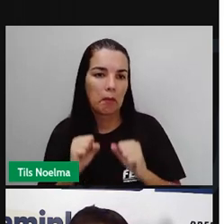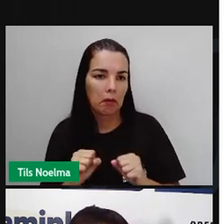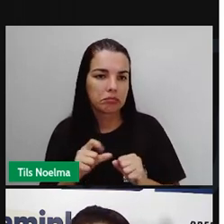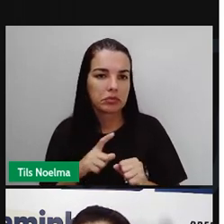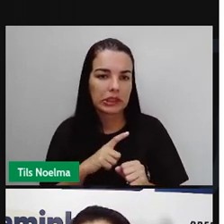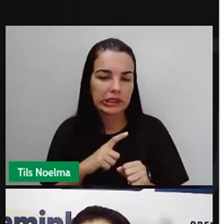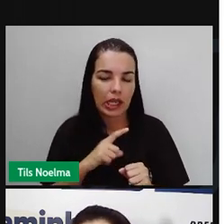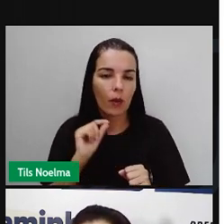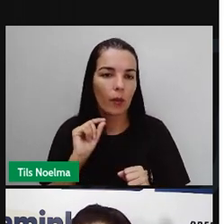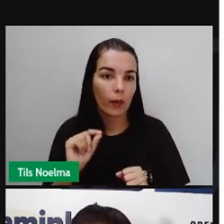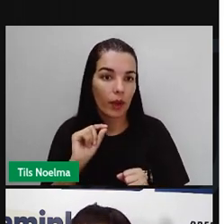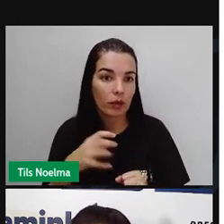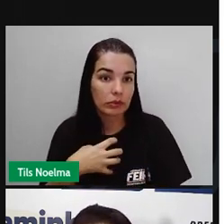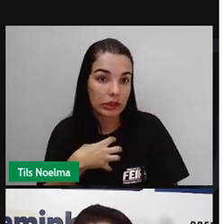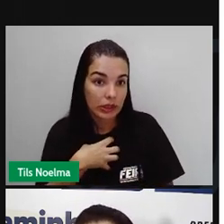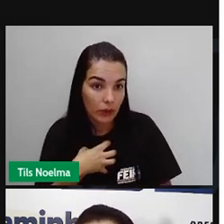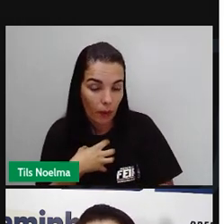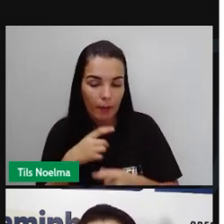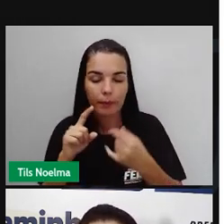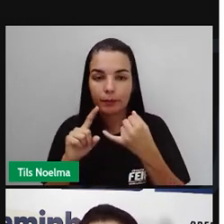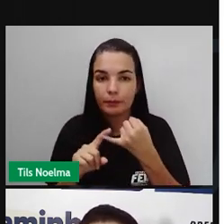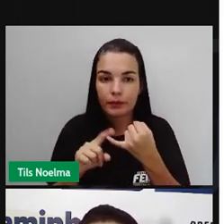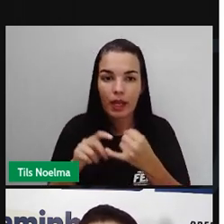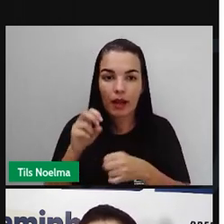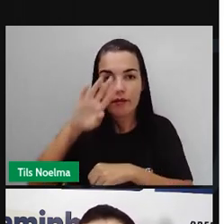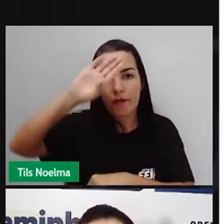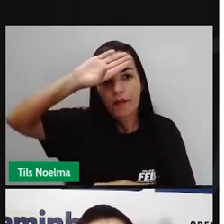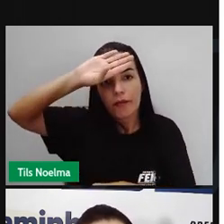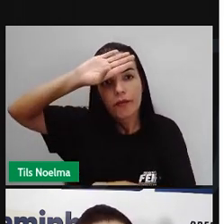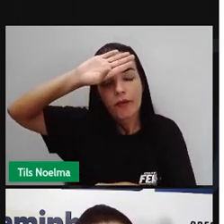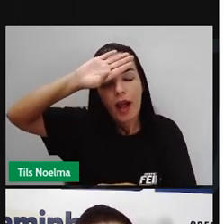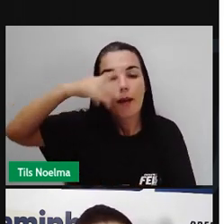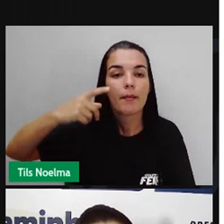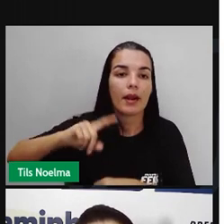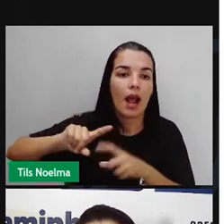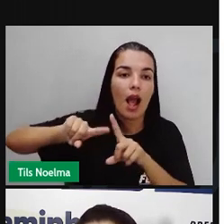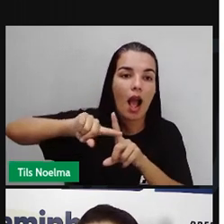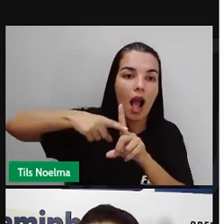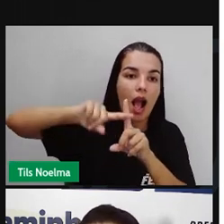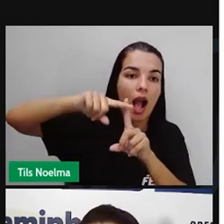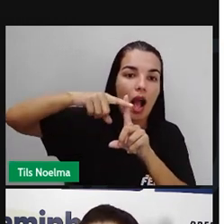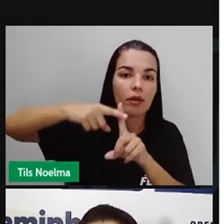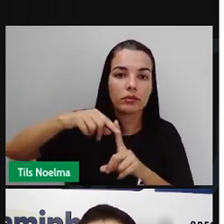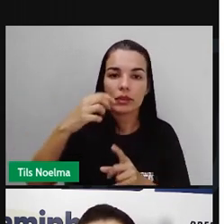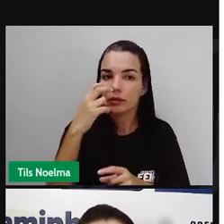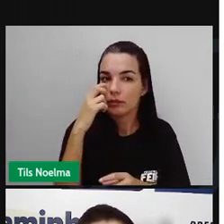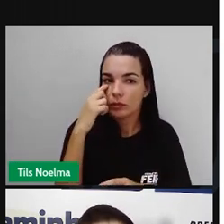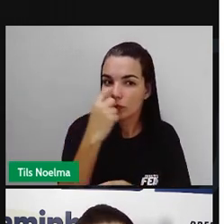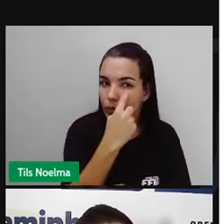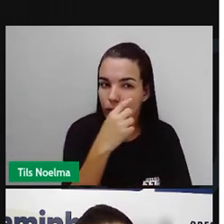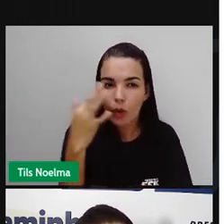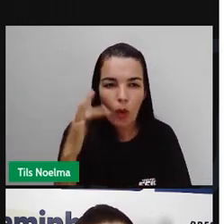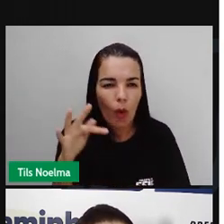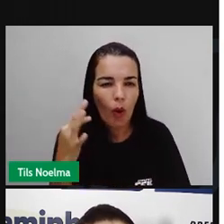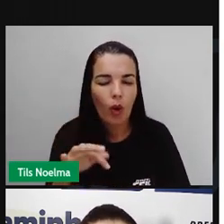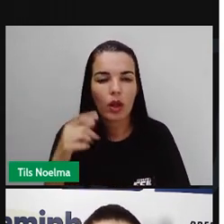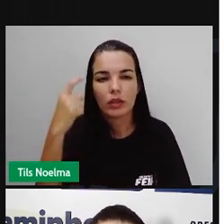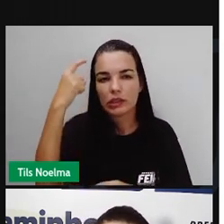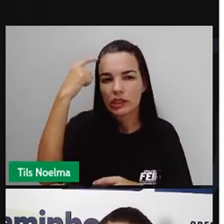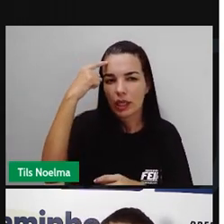causar nas pessoas seria febre alta, dor nos olhos, dor de cabeça, dores nas